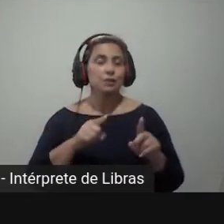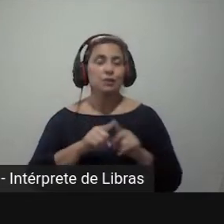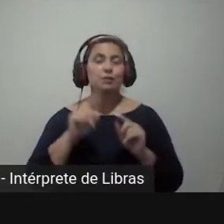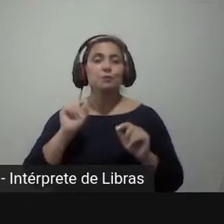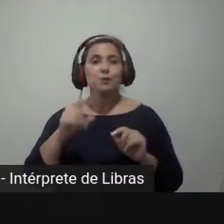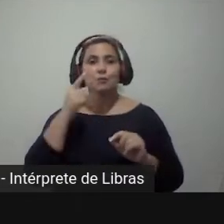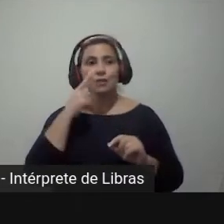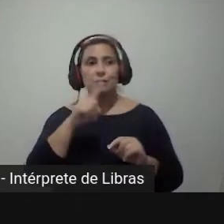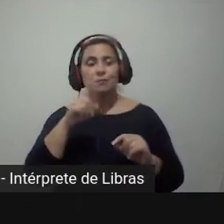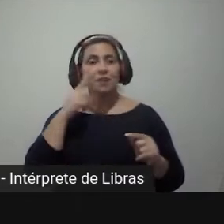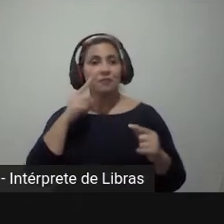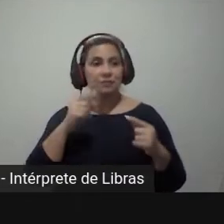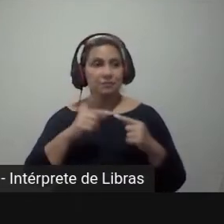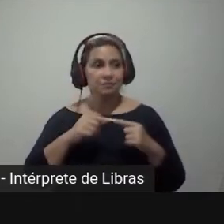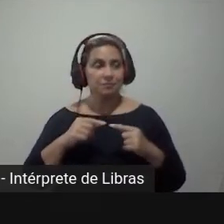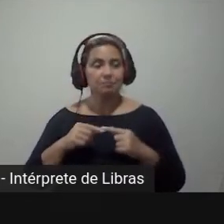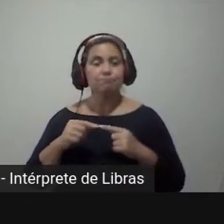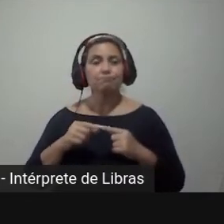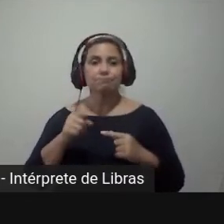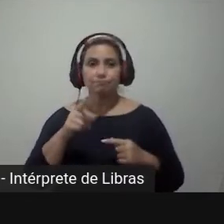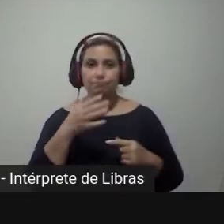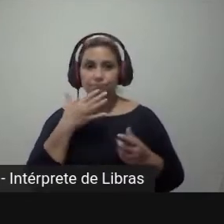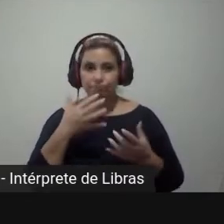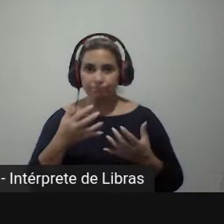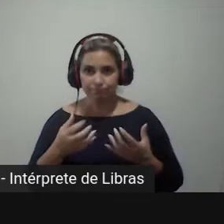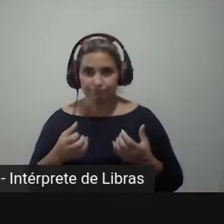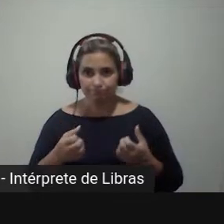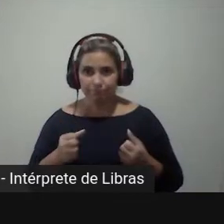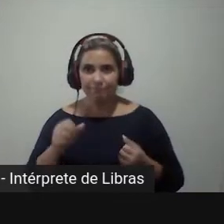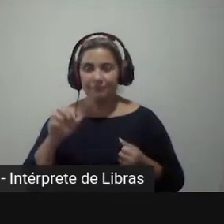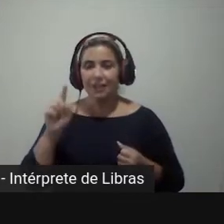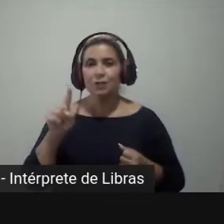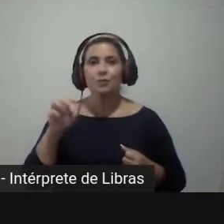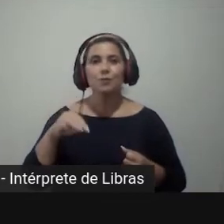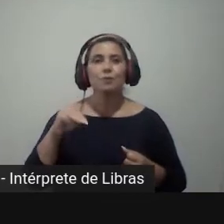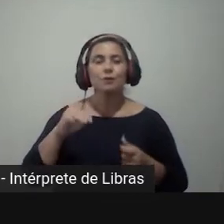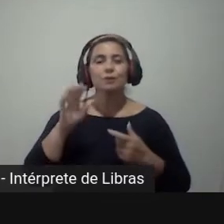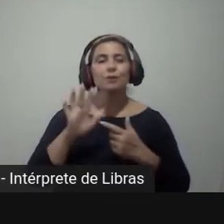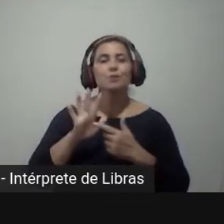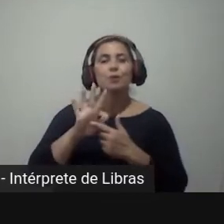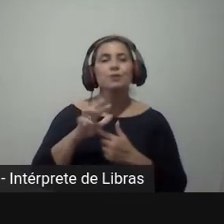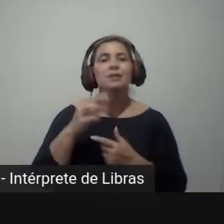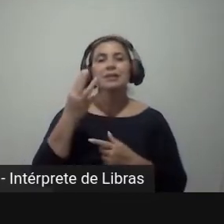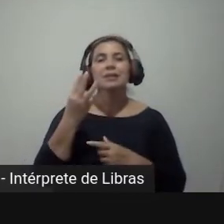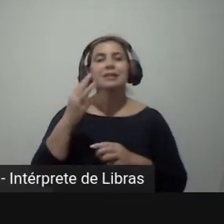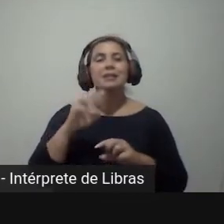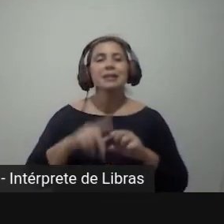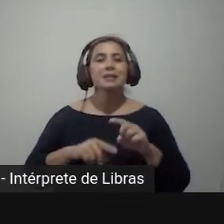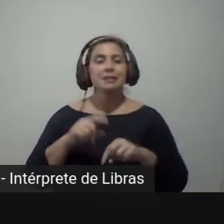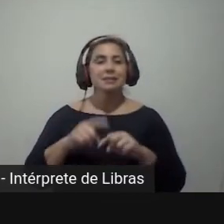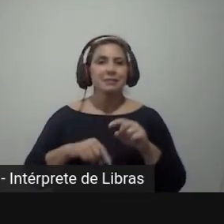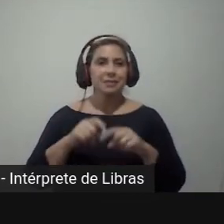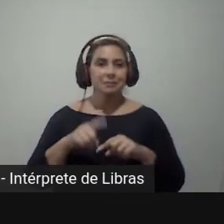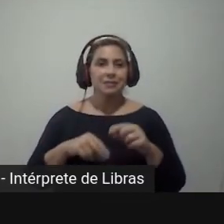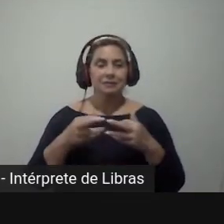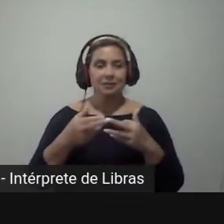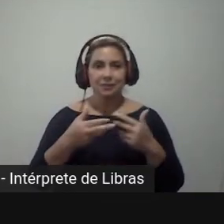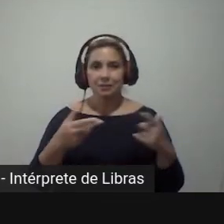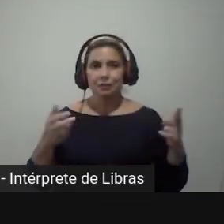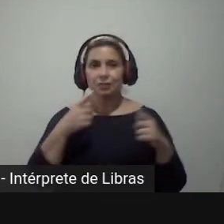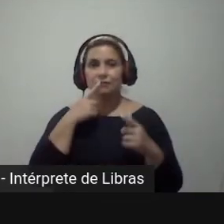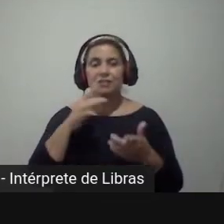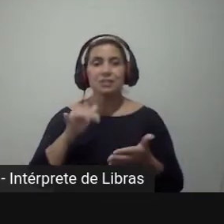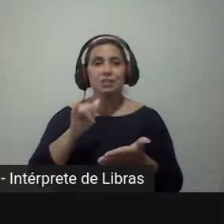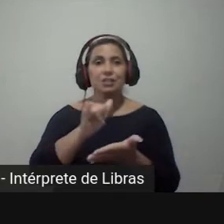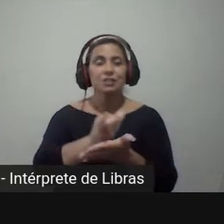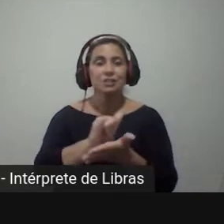alcançado. Se me permitirem ainda um minuto eu gostaria de exibir imagens de três materializações distintas da sessão de instalação do